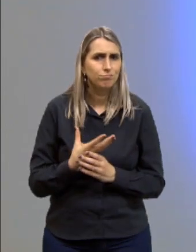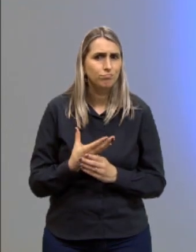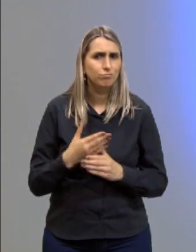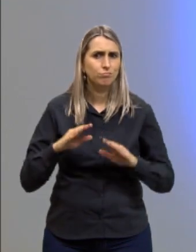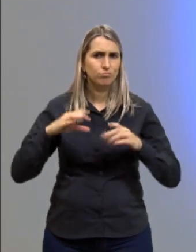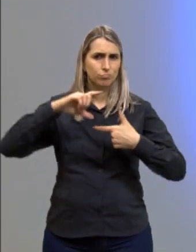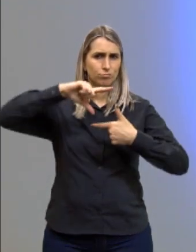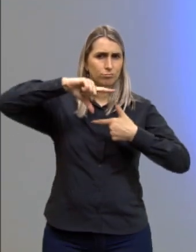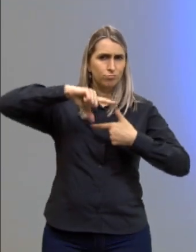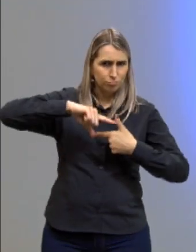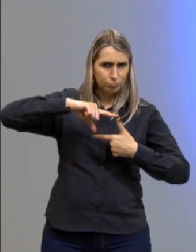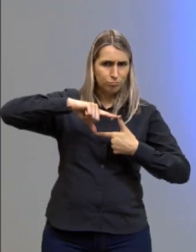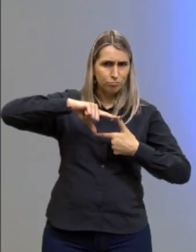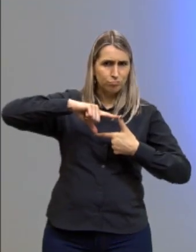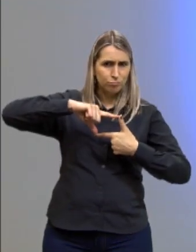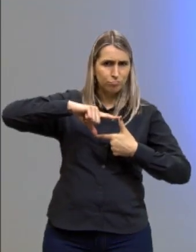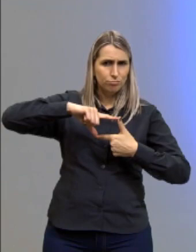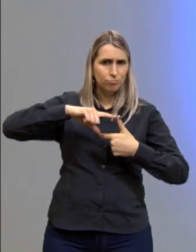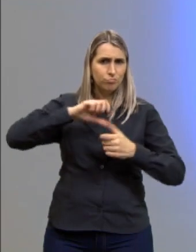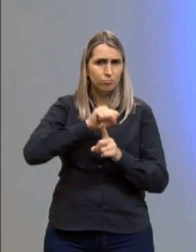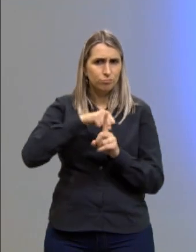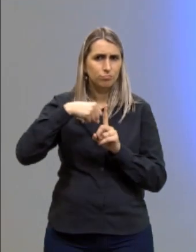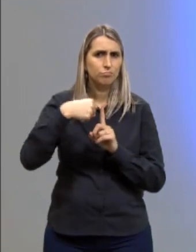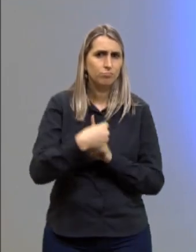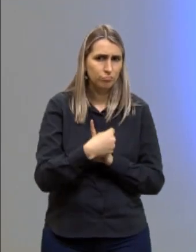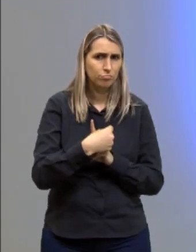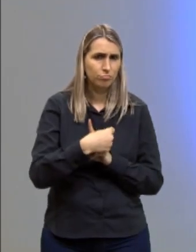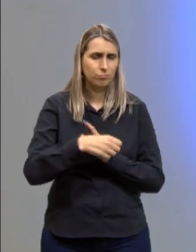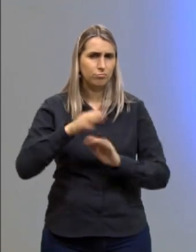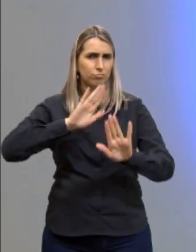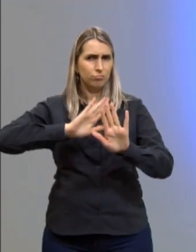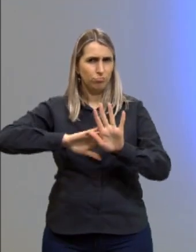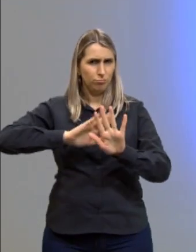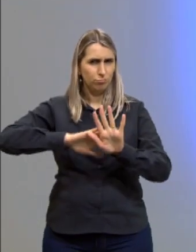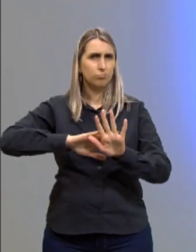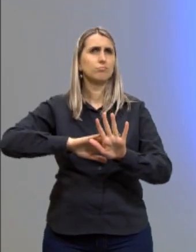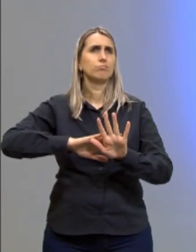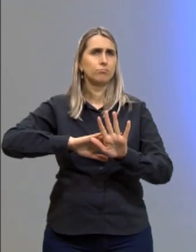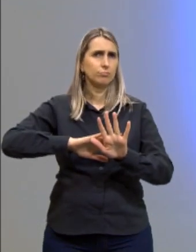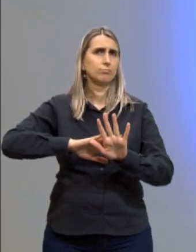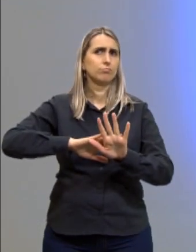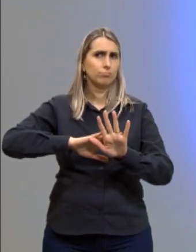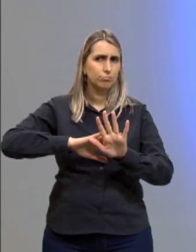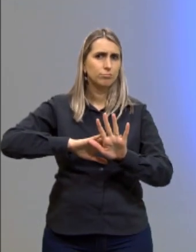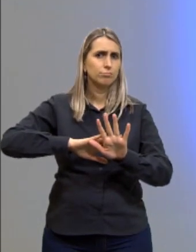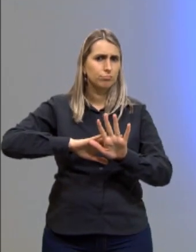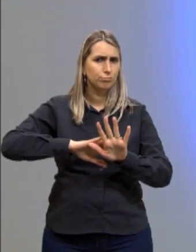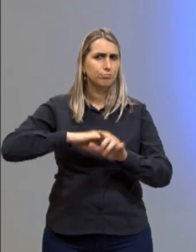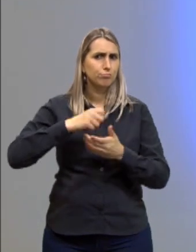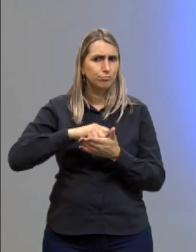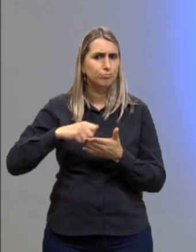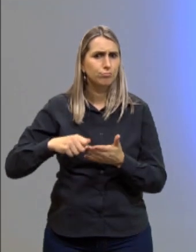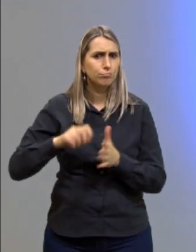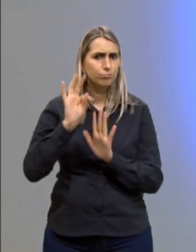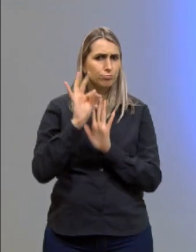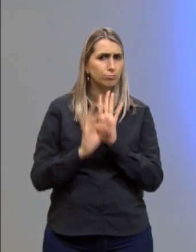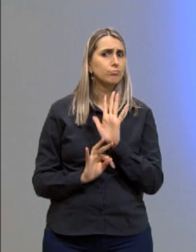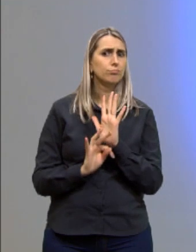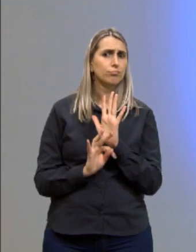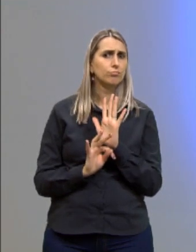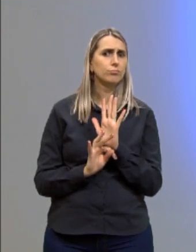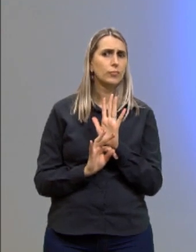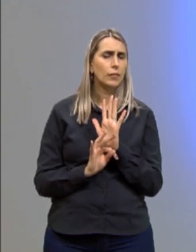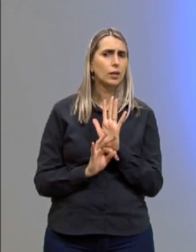bolhas sociais e ideológicas, ou seja, ele vai ter que escrever no texto dele